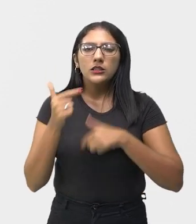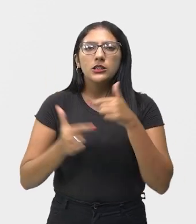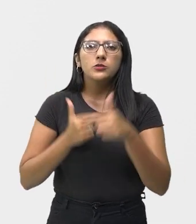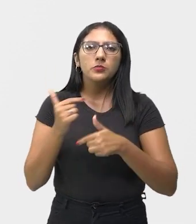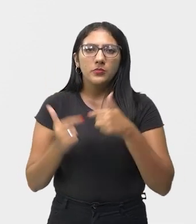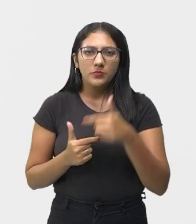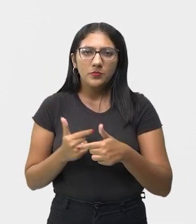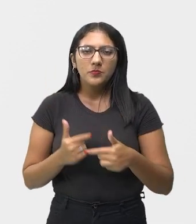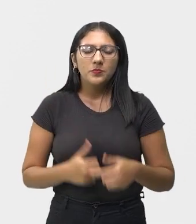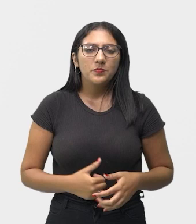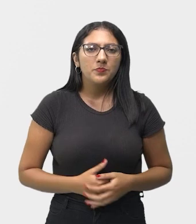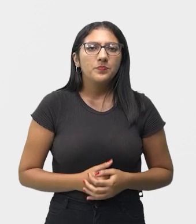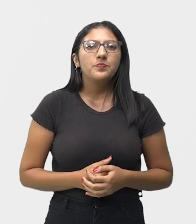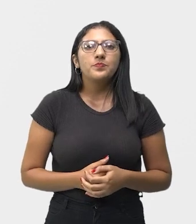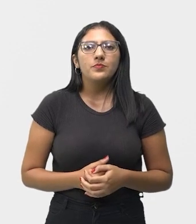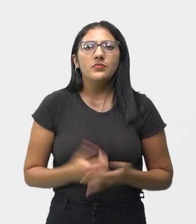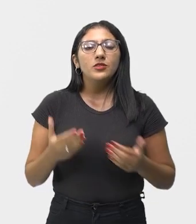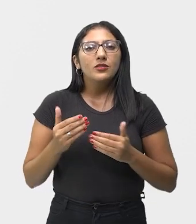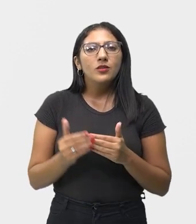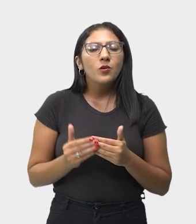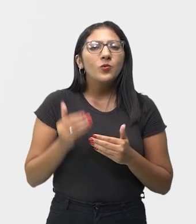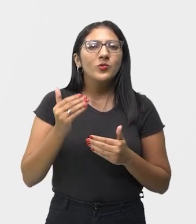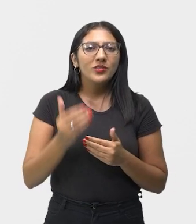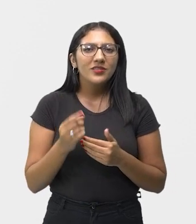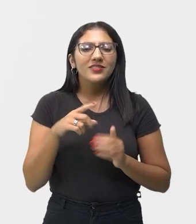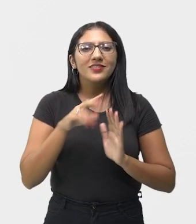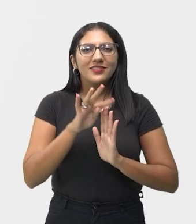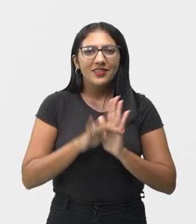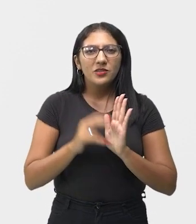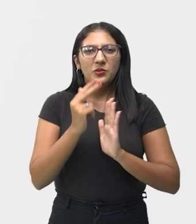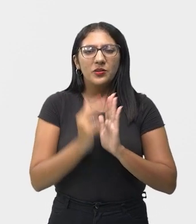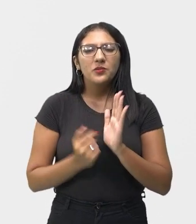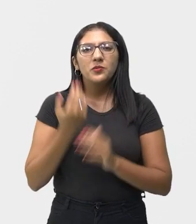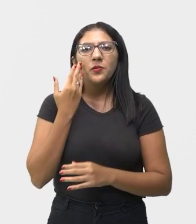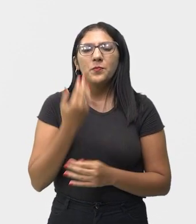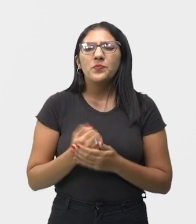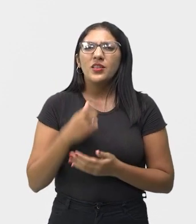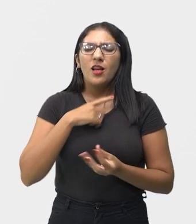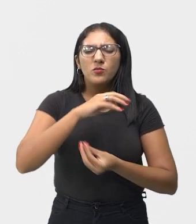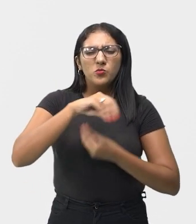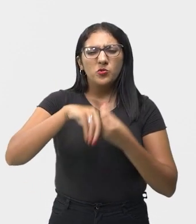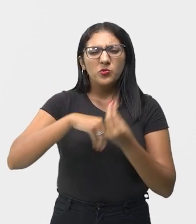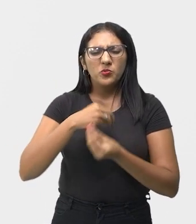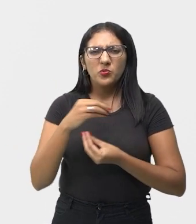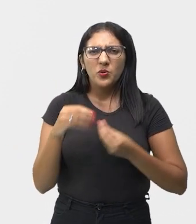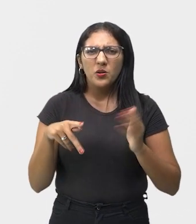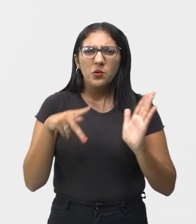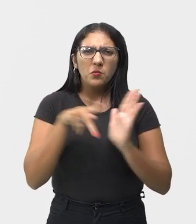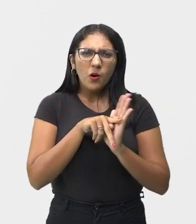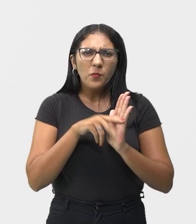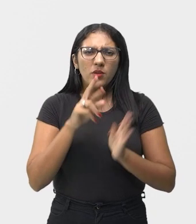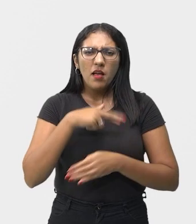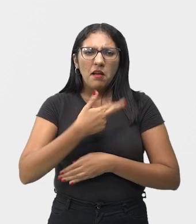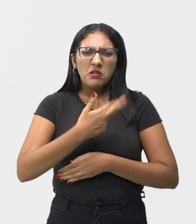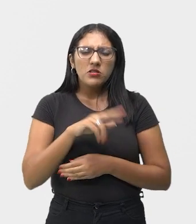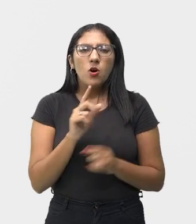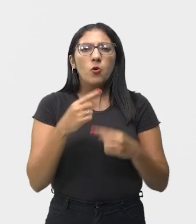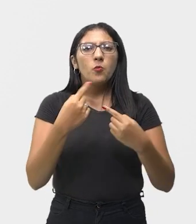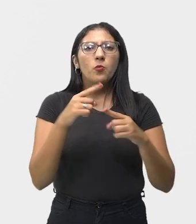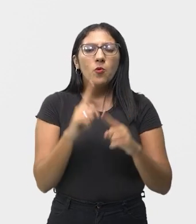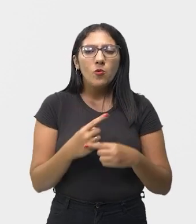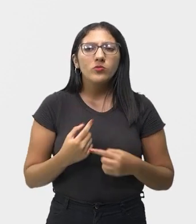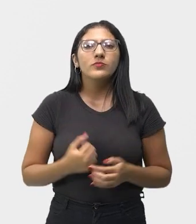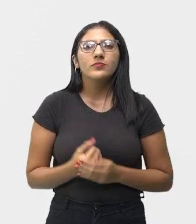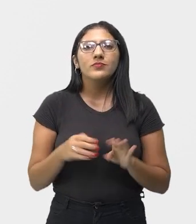Aí, continuando esse texto, mistura-se com a música gospel protestante, resultando do